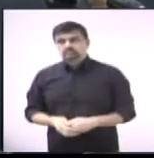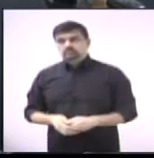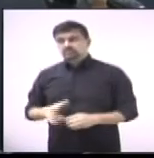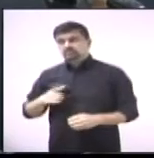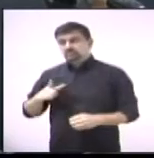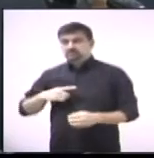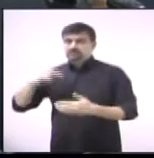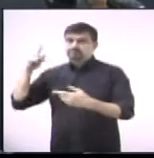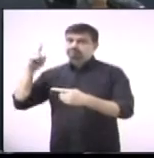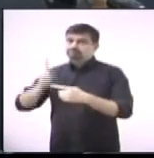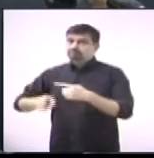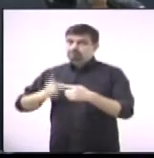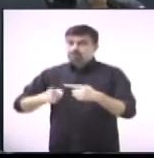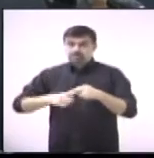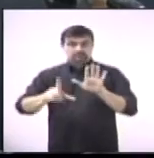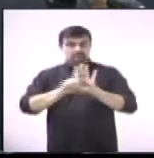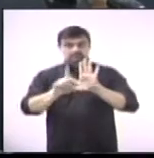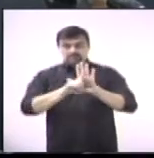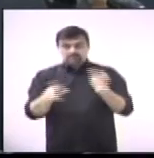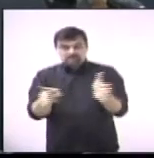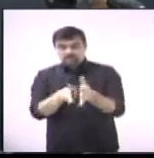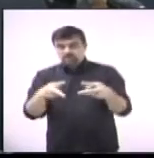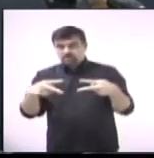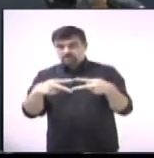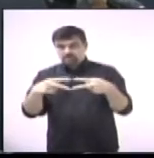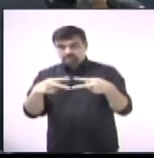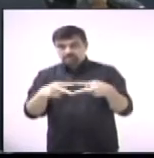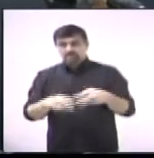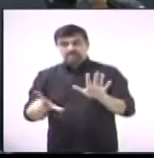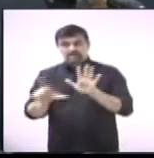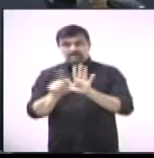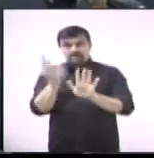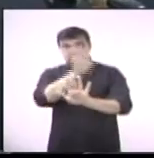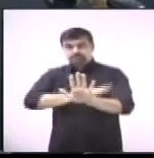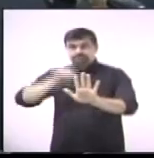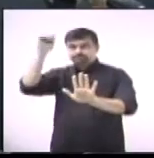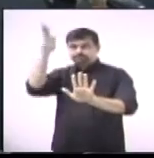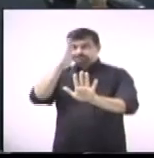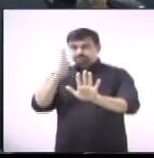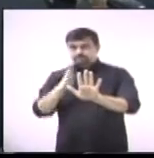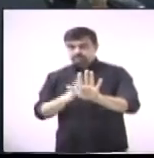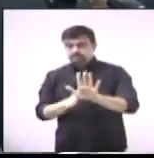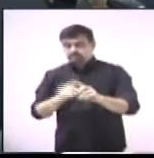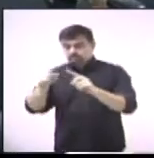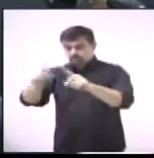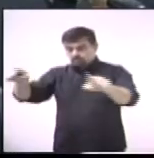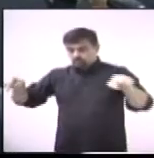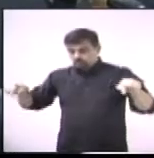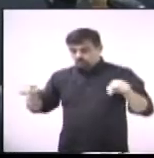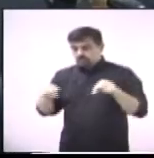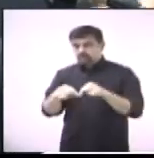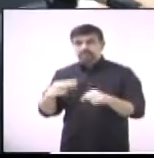expressamente proibido pela lei municipal e federal, que querem os dois conjuntos.